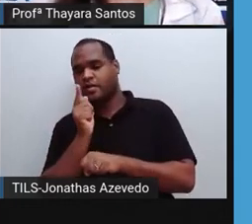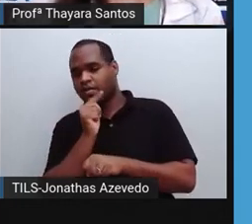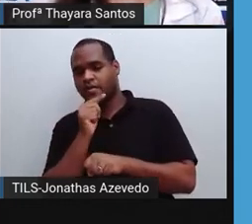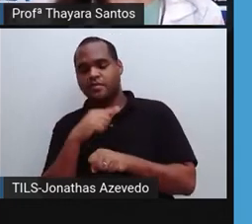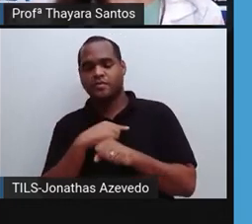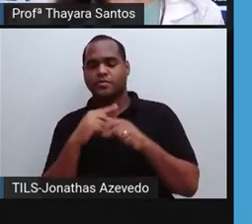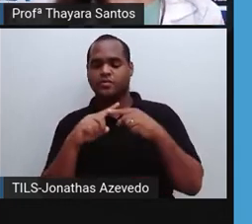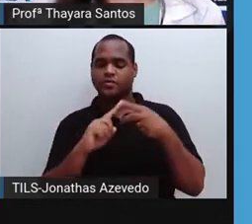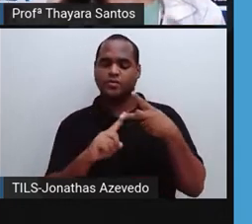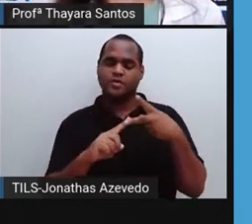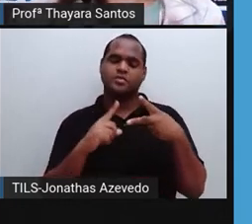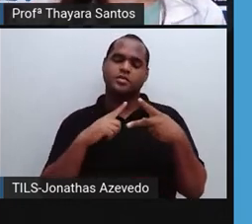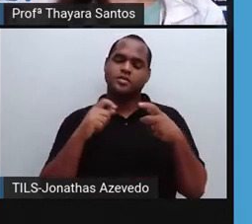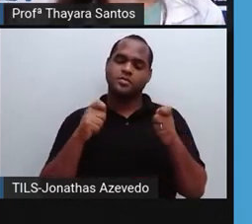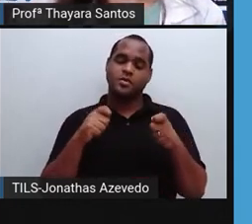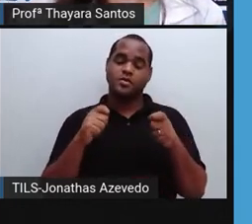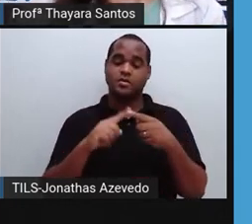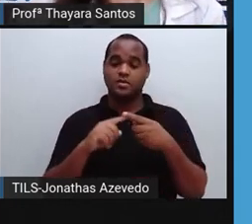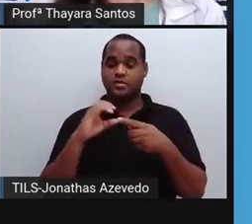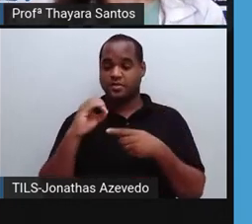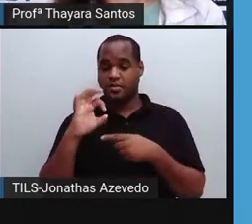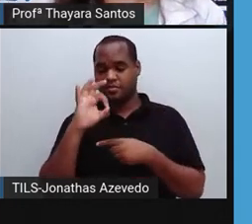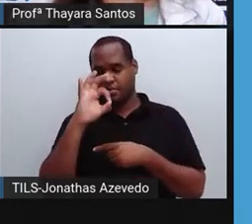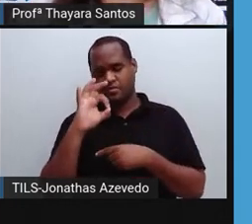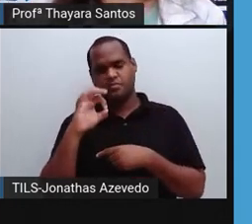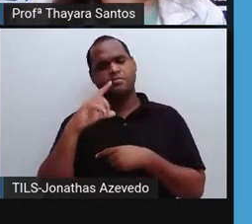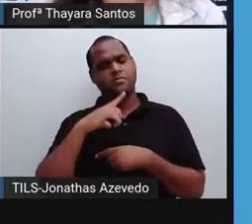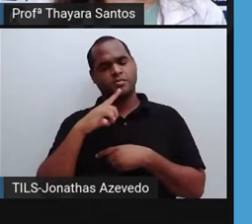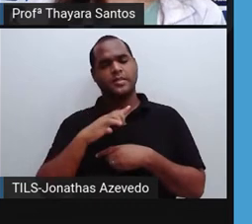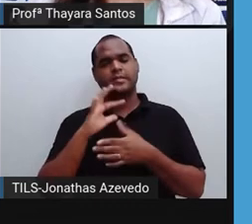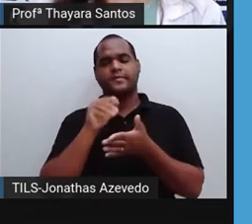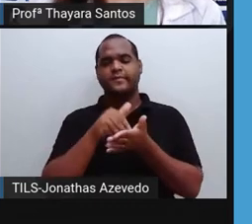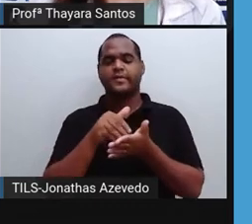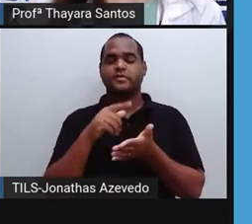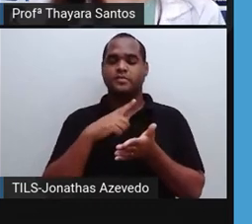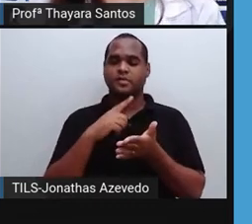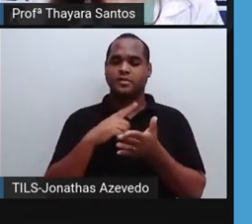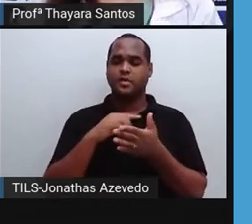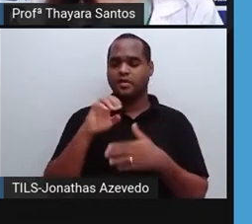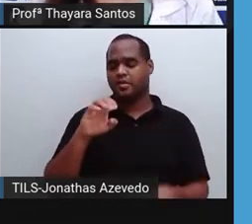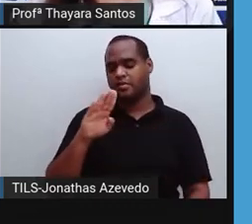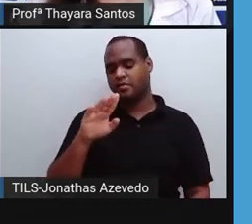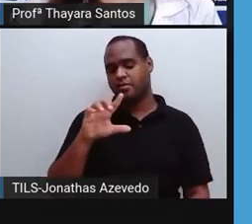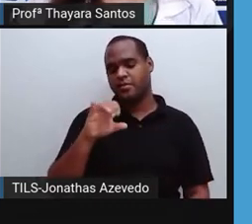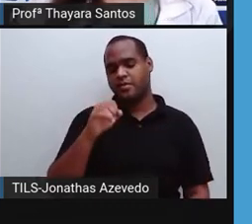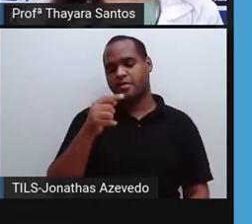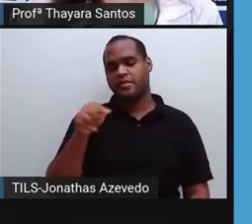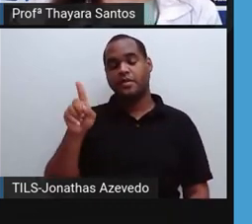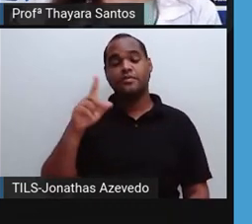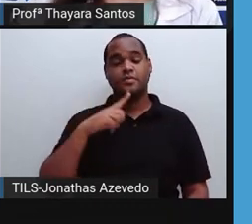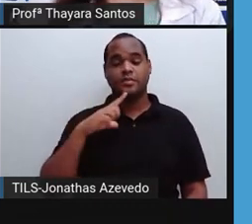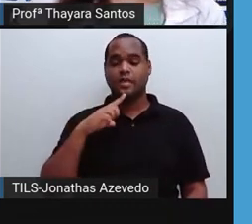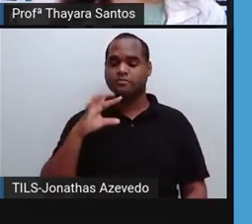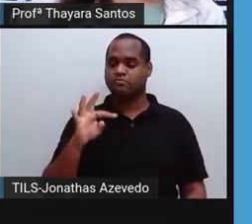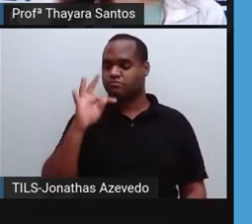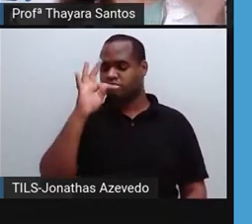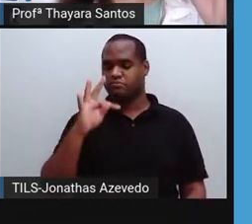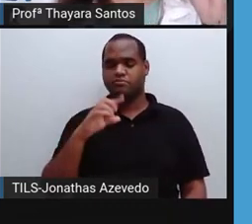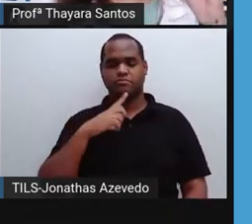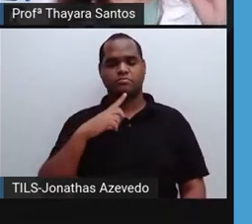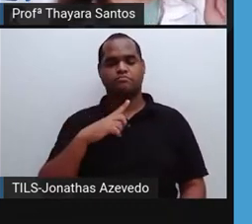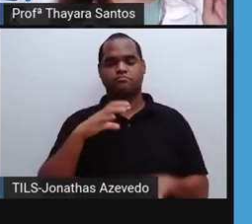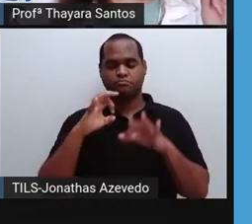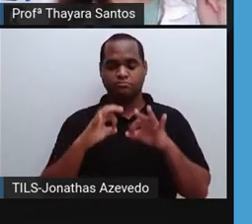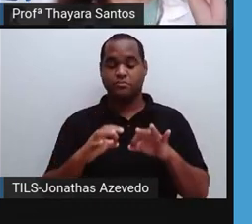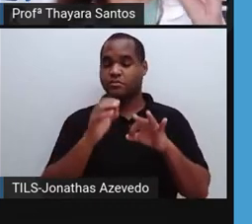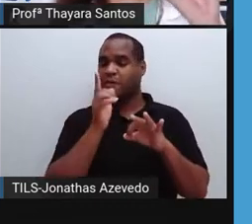temperatura, no caso da água, é zero grau. E por último, a gente tem o ponto de ebulição, que é a temperatura exata, onde